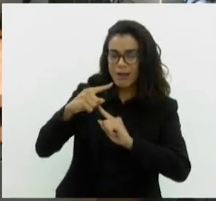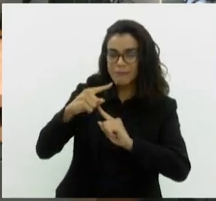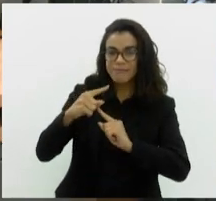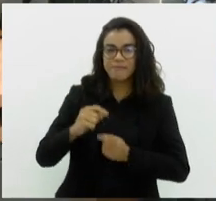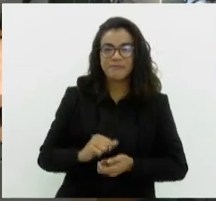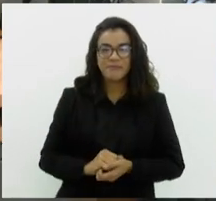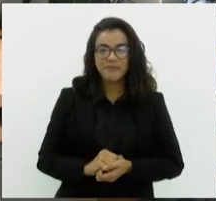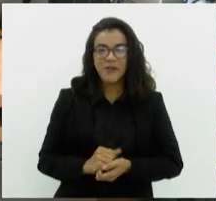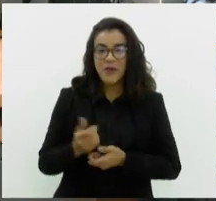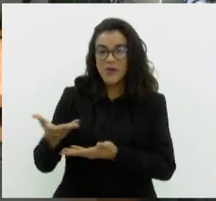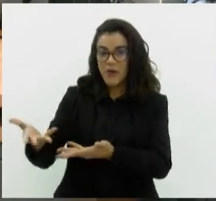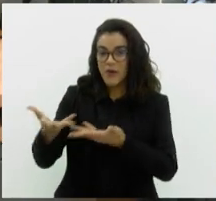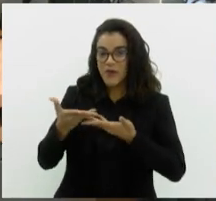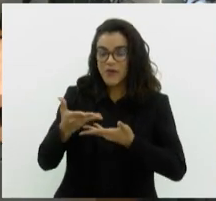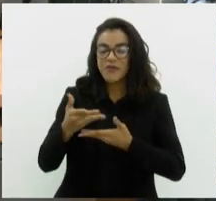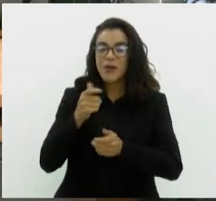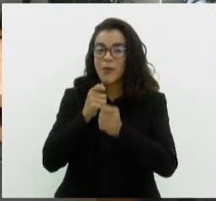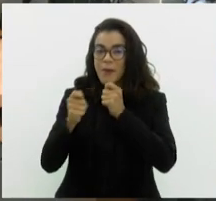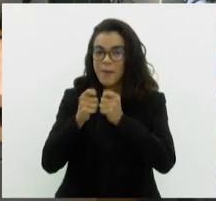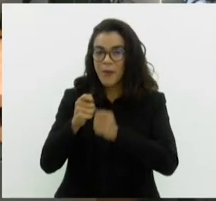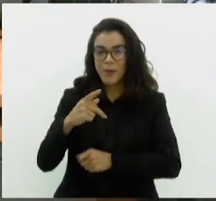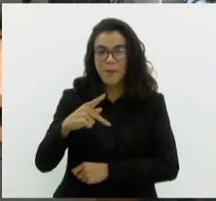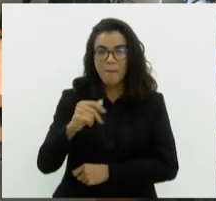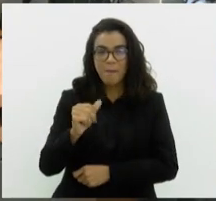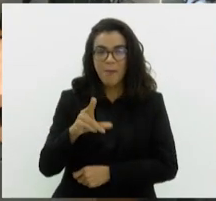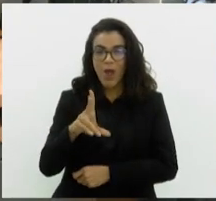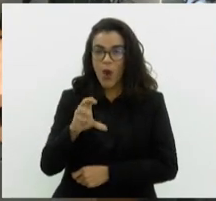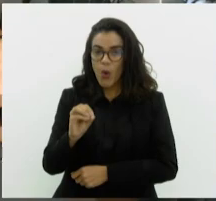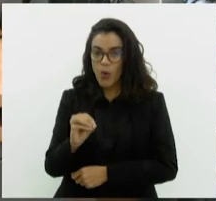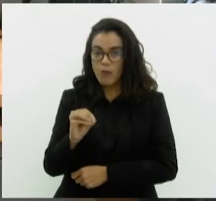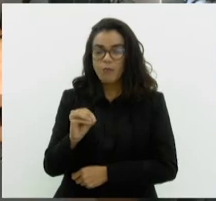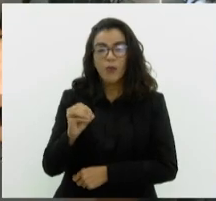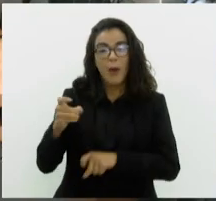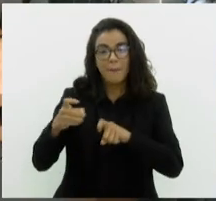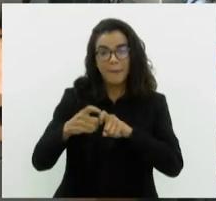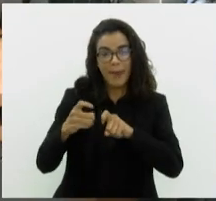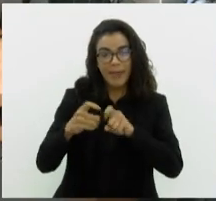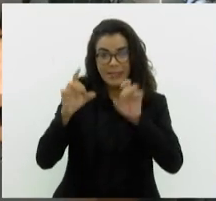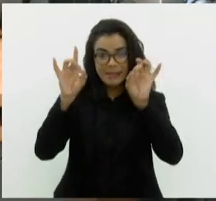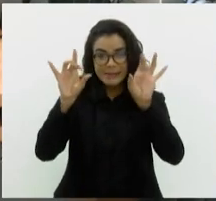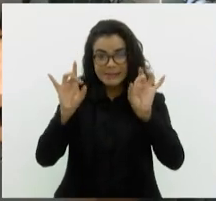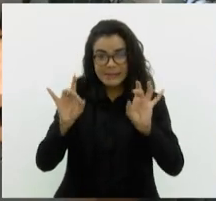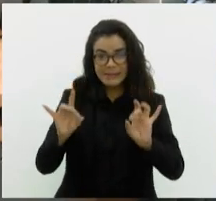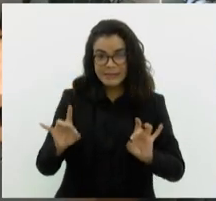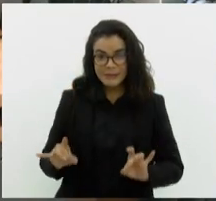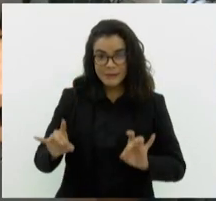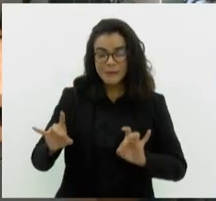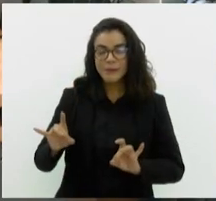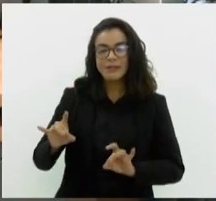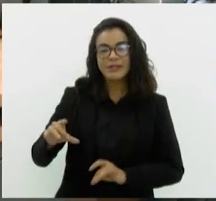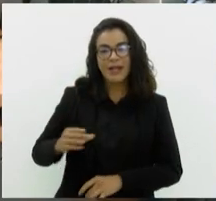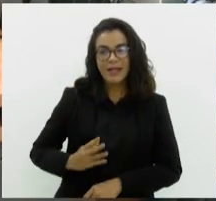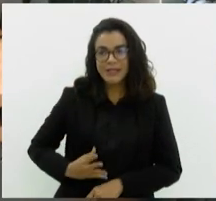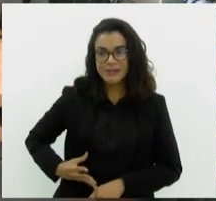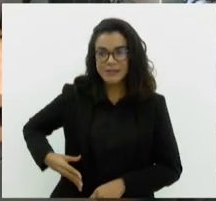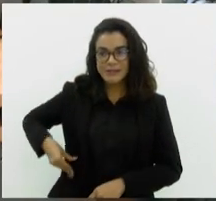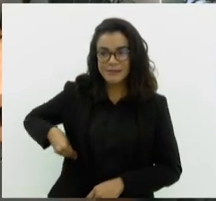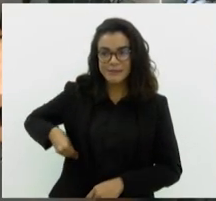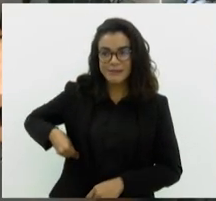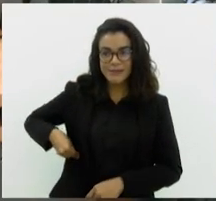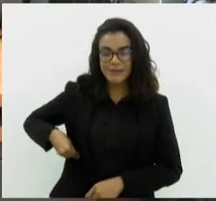vou chamar o repórter Paulo Vitor Viviani, que está com uma hepatologista, e vai dar mais informações, né Paulo Vitor? Bom dia.